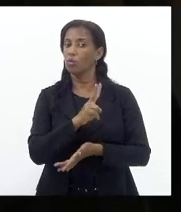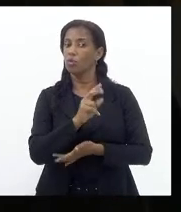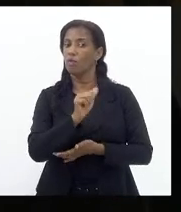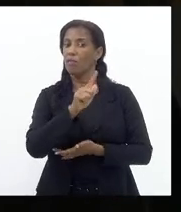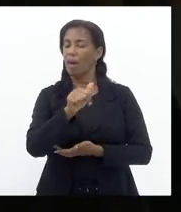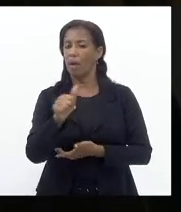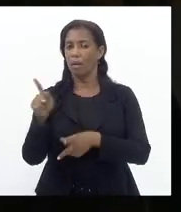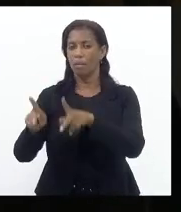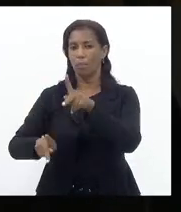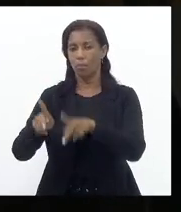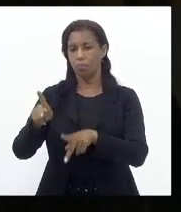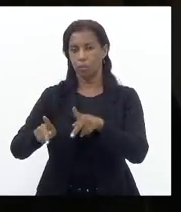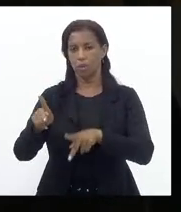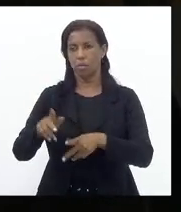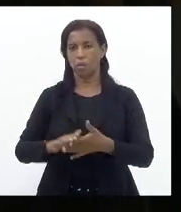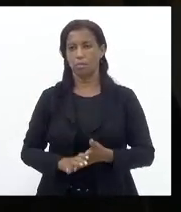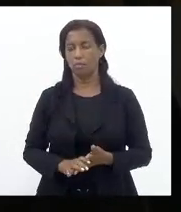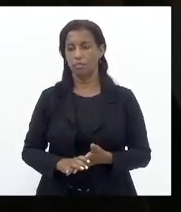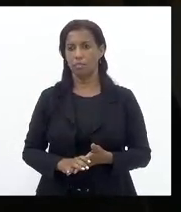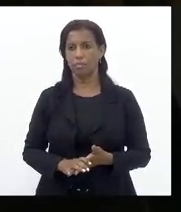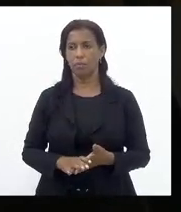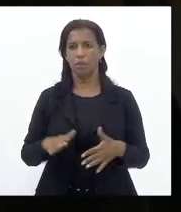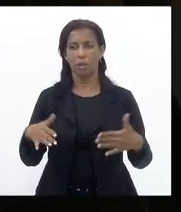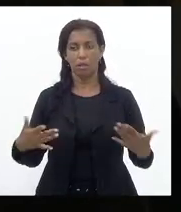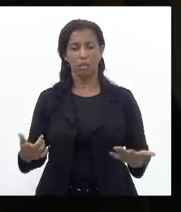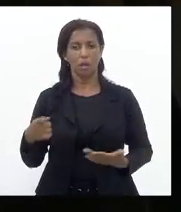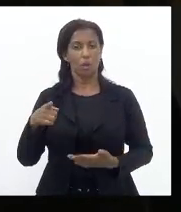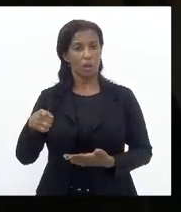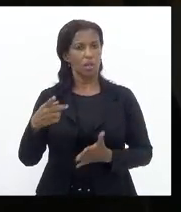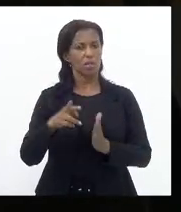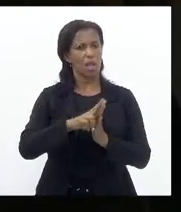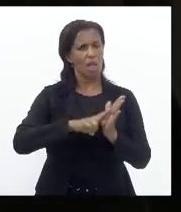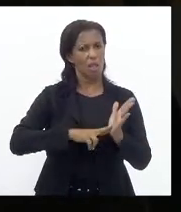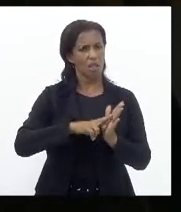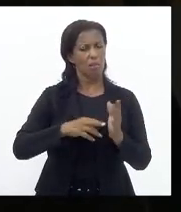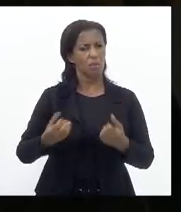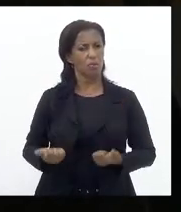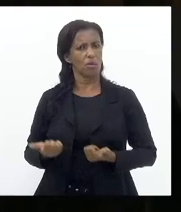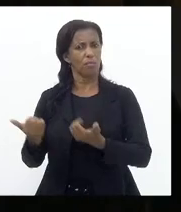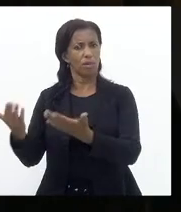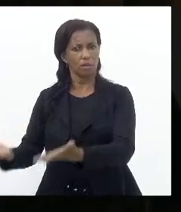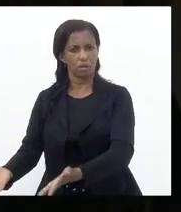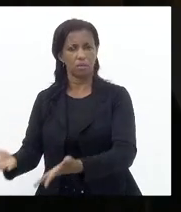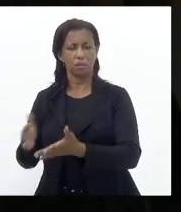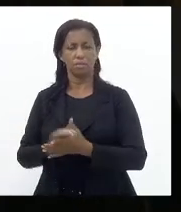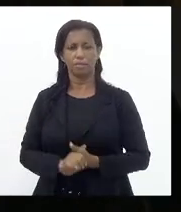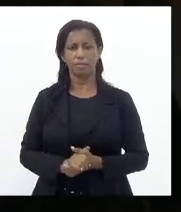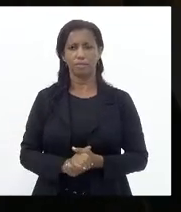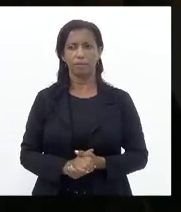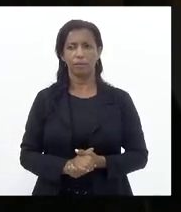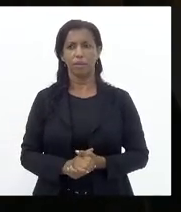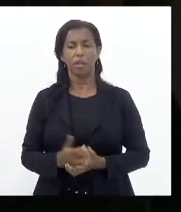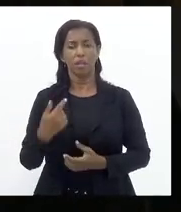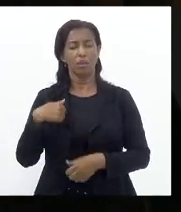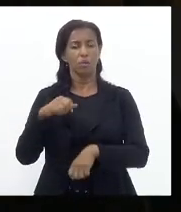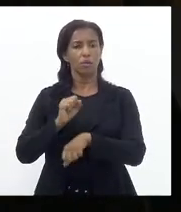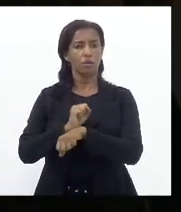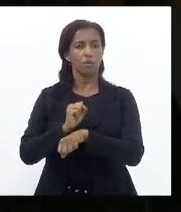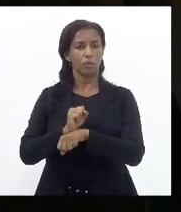Para a população Então Esse requerimento Já foi dado Entrada E eu vou aguardar